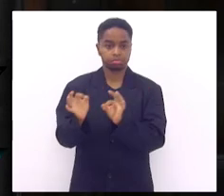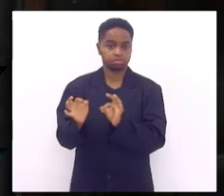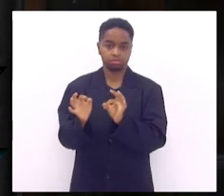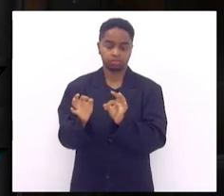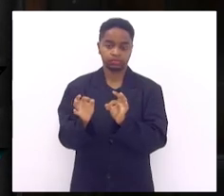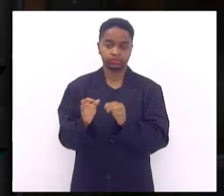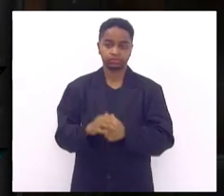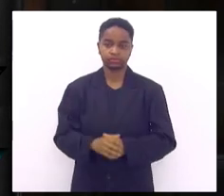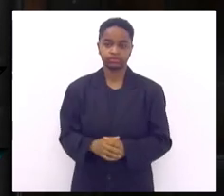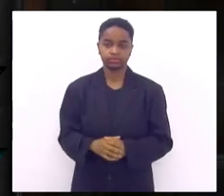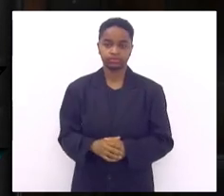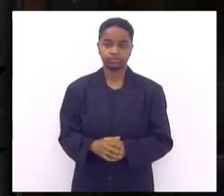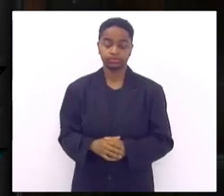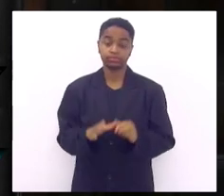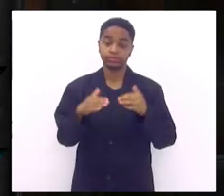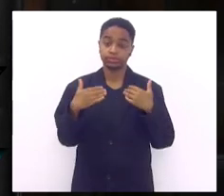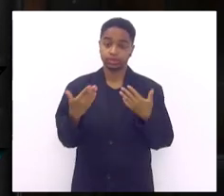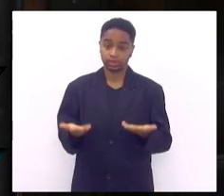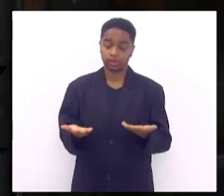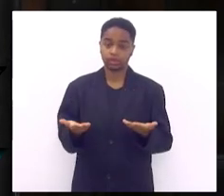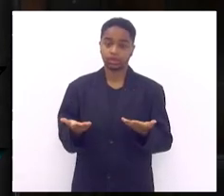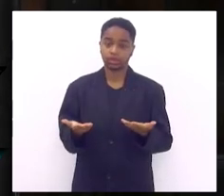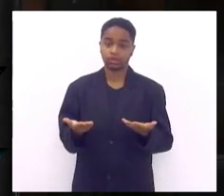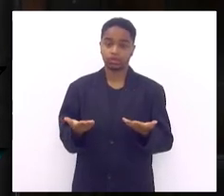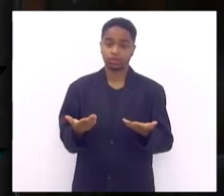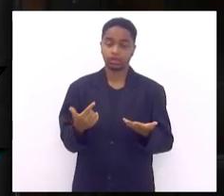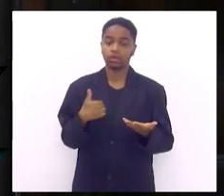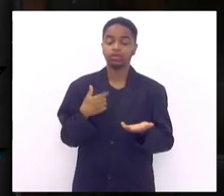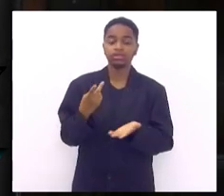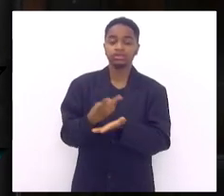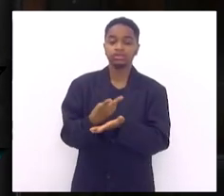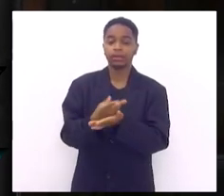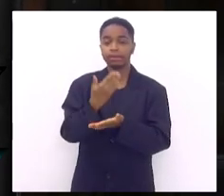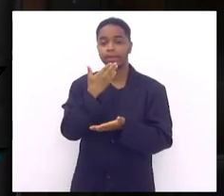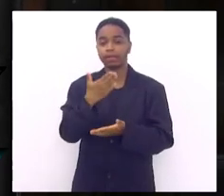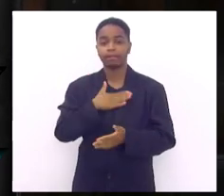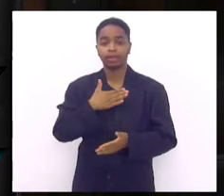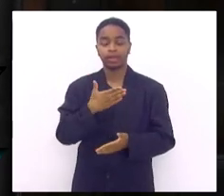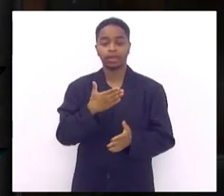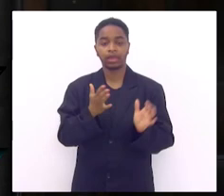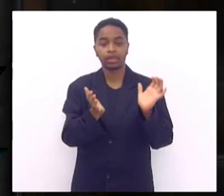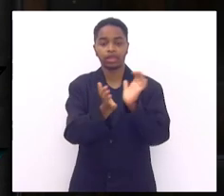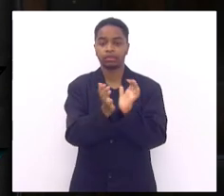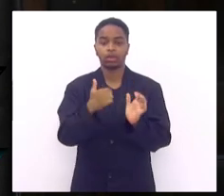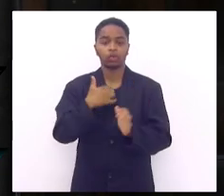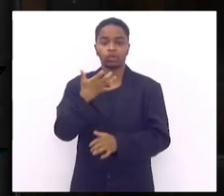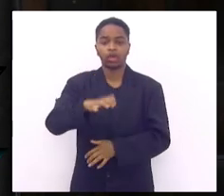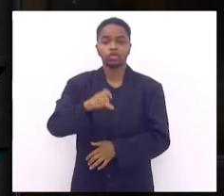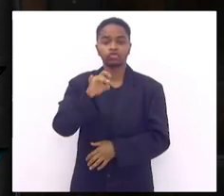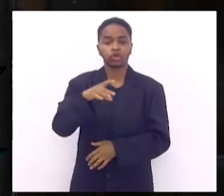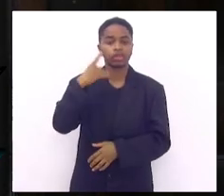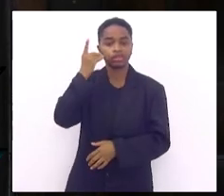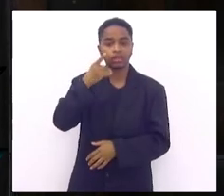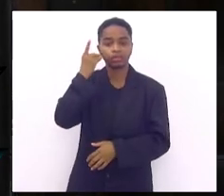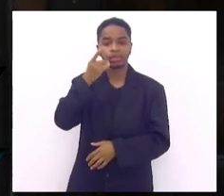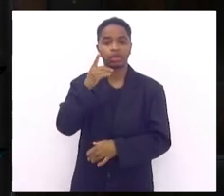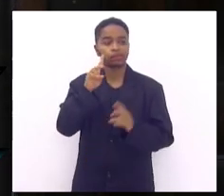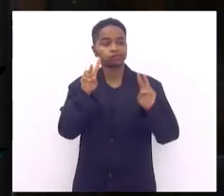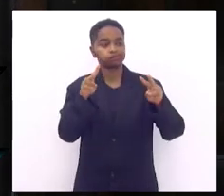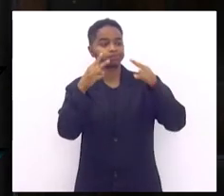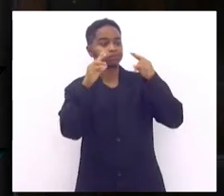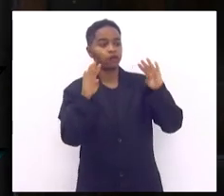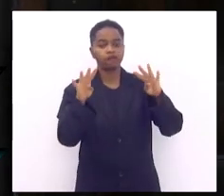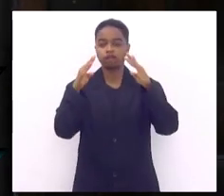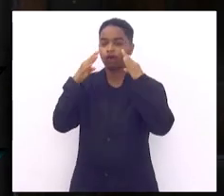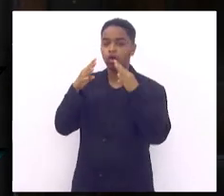soluções então eu sempre cobro a minha equipe eu não quero ser um deputado apenas de uma visibilidade para